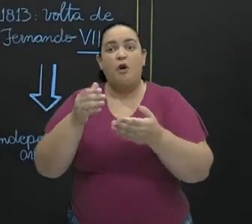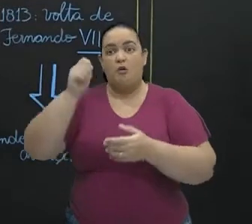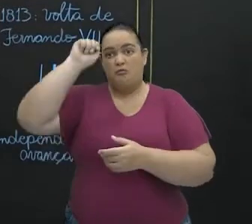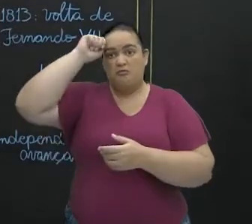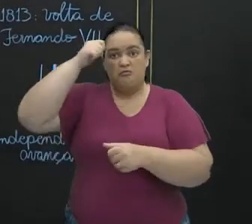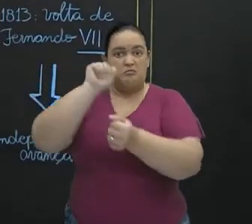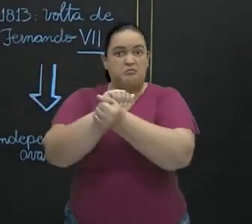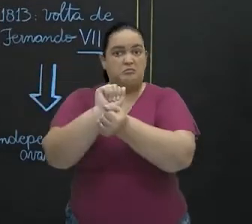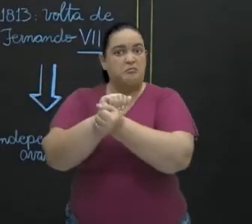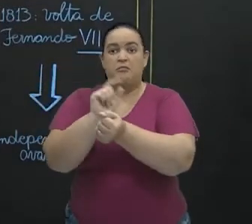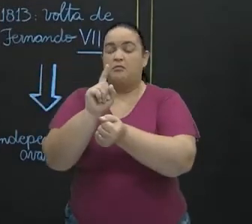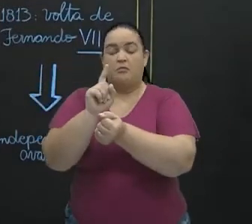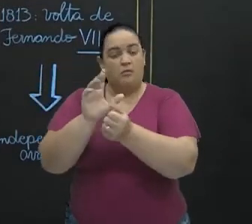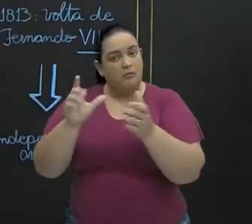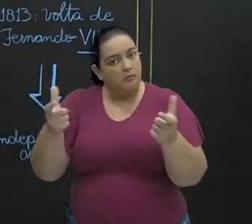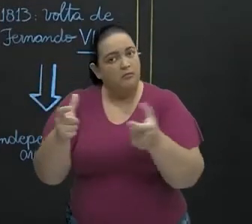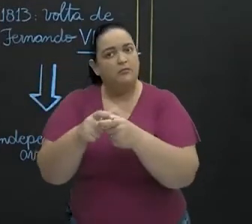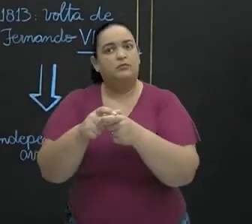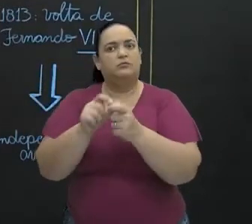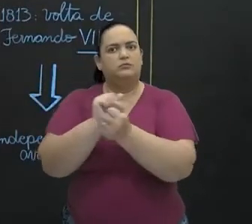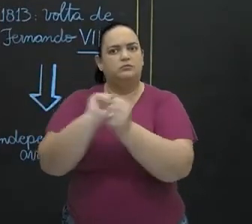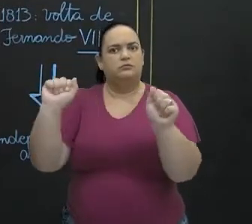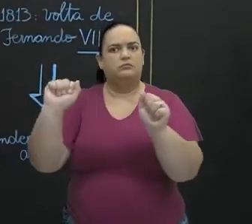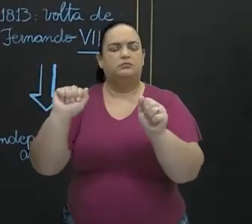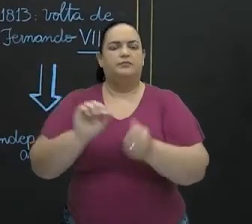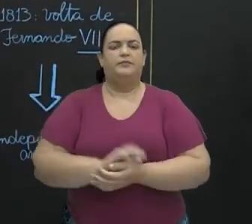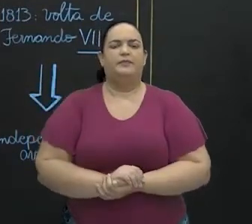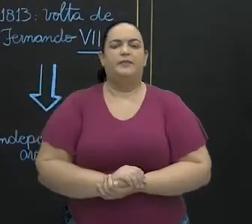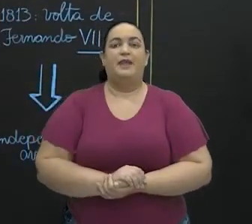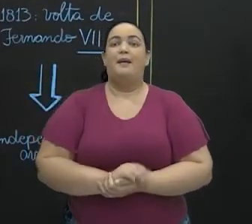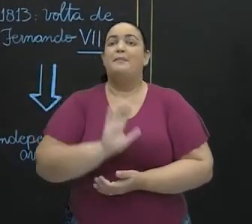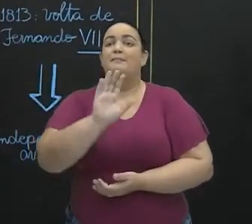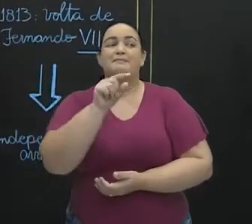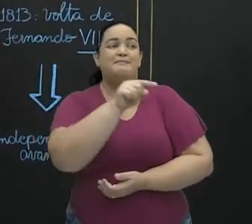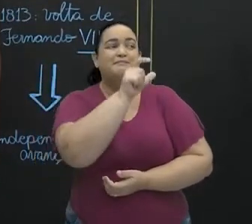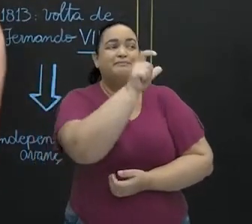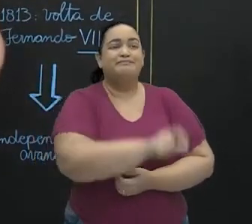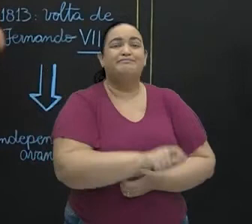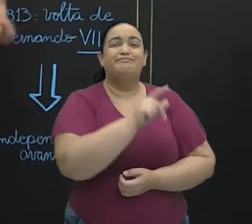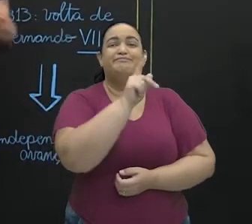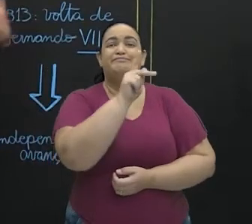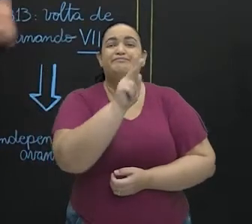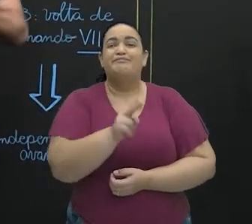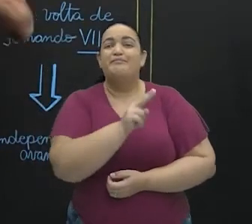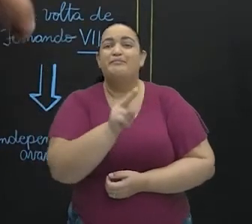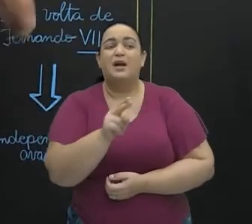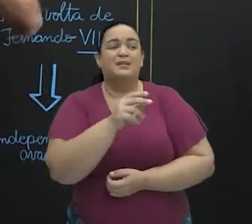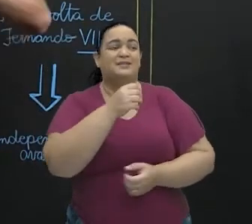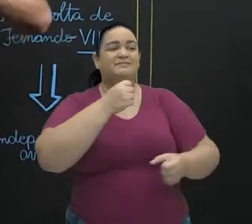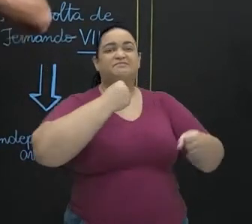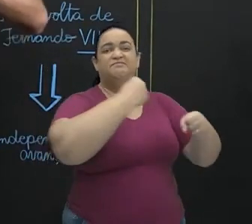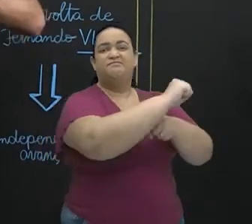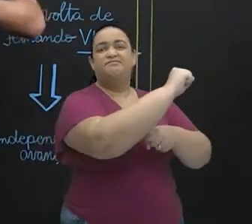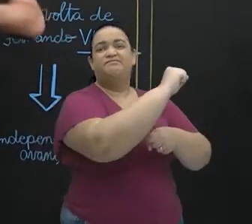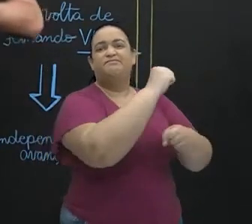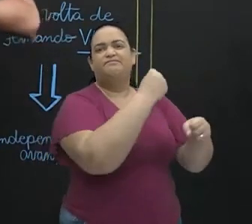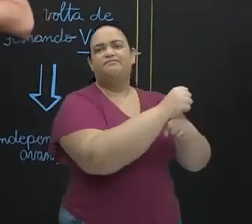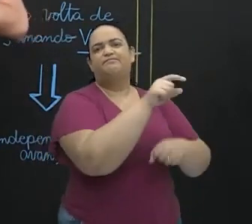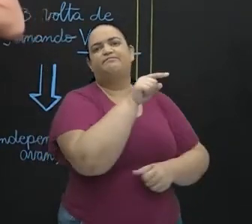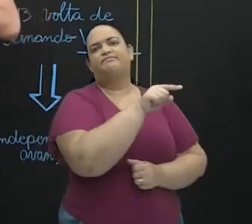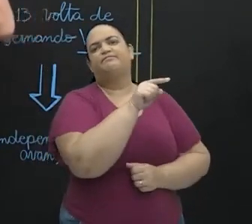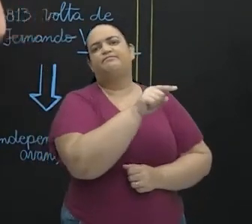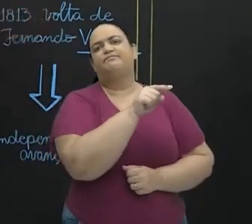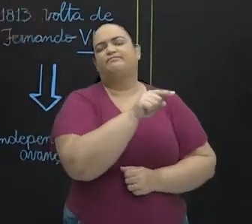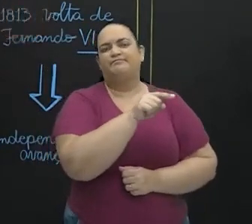ele começou com um padre católico de nome Hidalgo, que foi assassinado. Ou seja, repara como é que a elite local